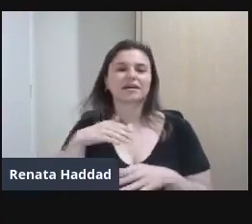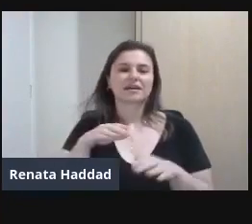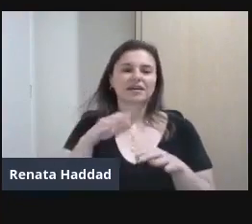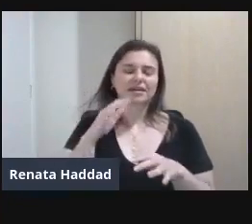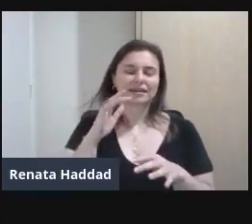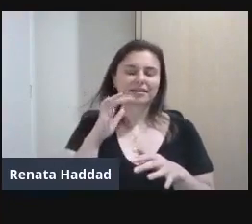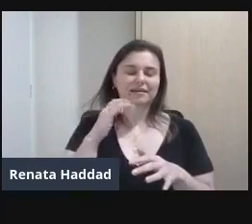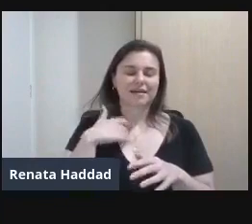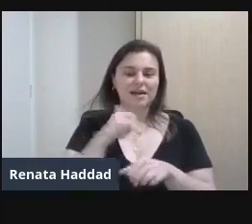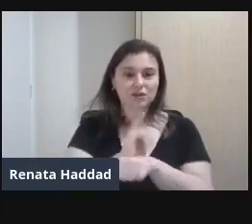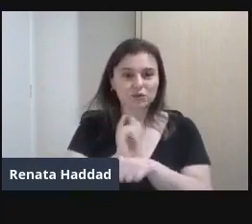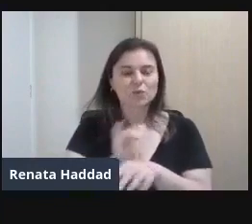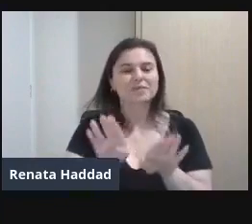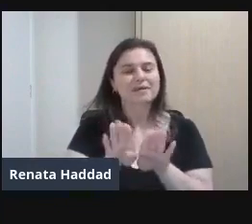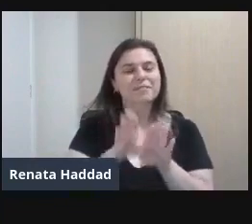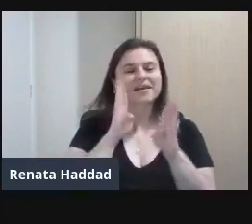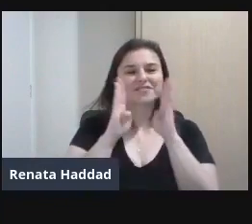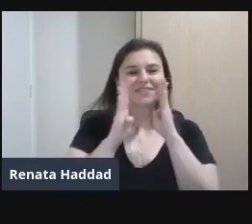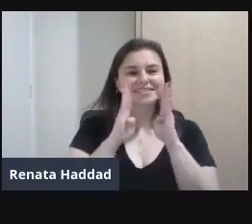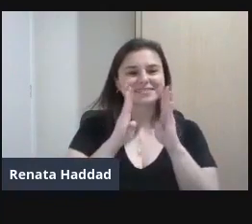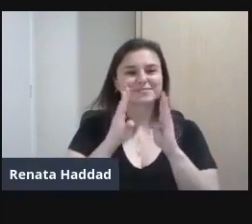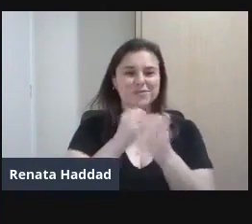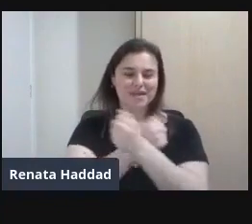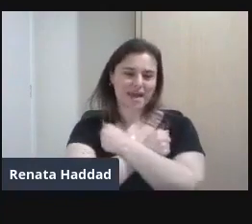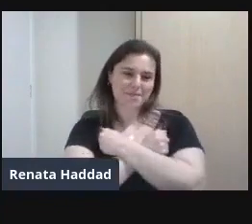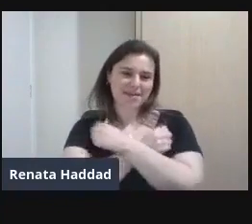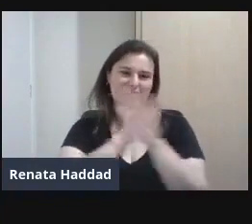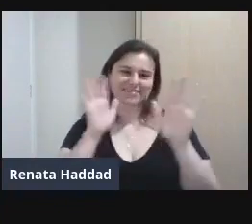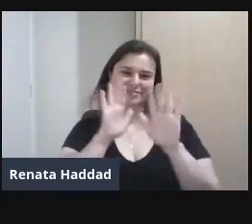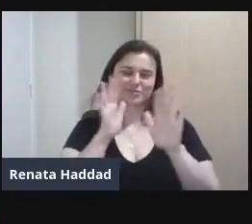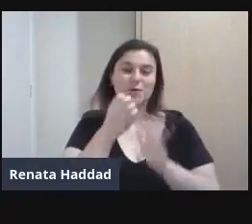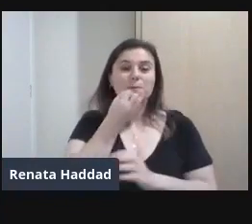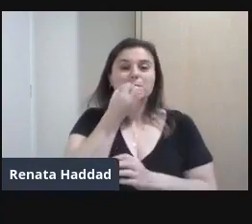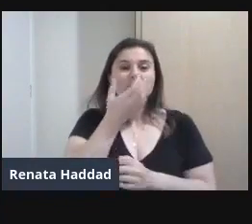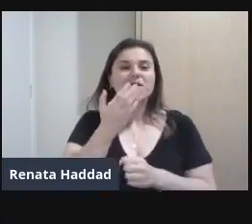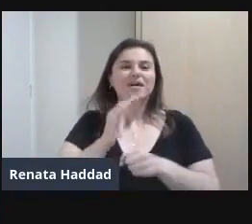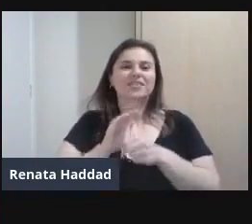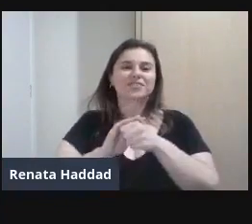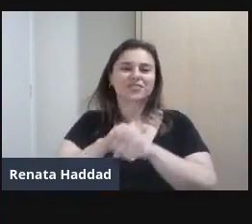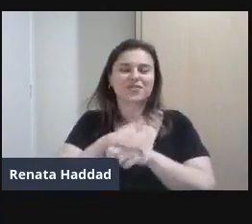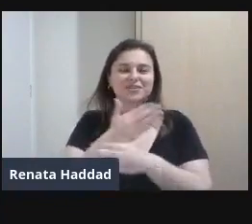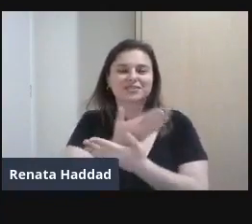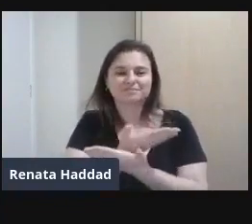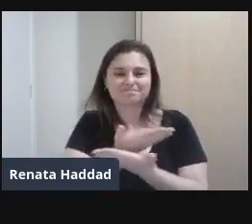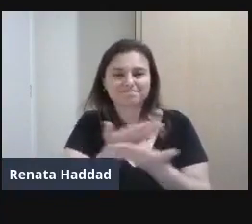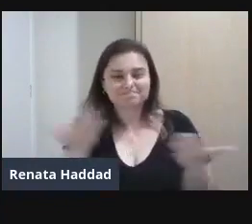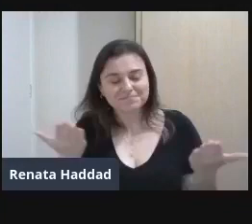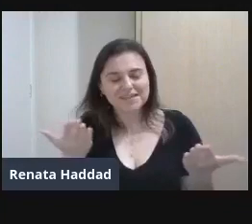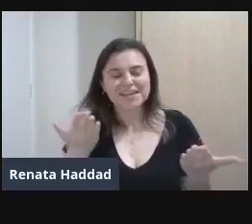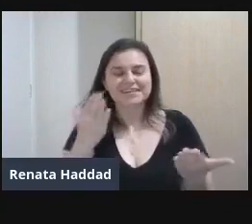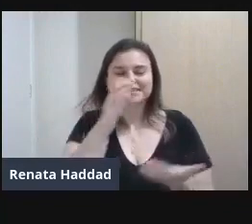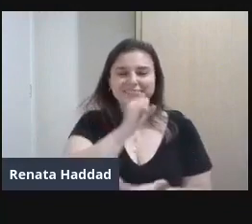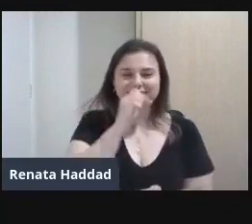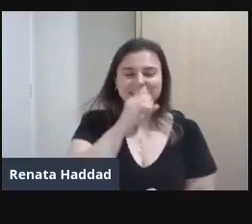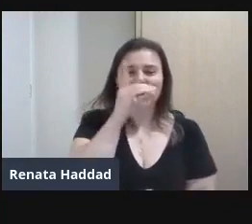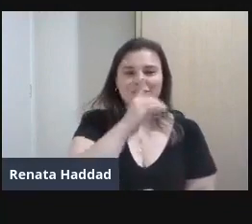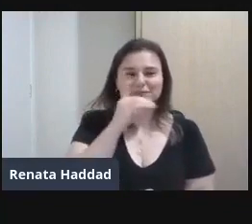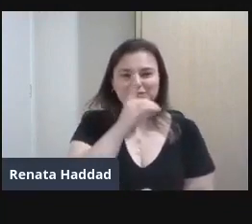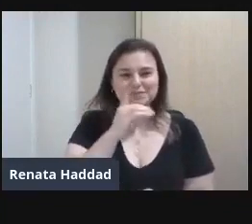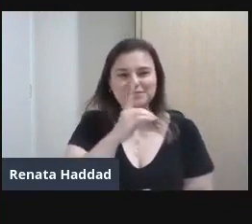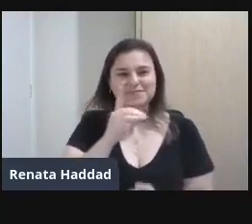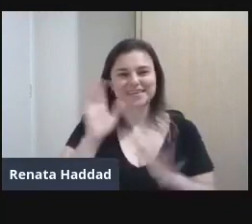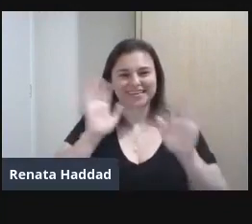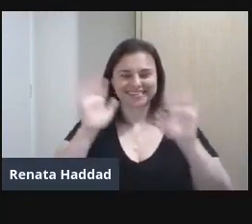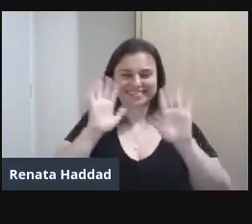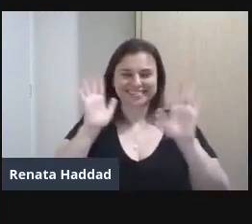no Facebook Um grande abraço Minha gente Excelente noite Excelente final de semana E até breve Tchau,